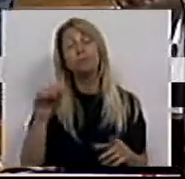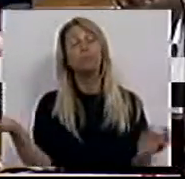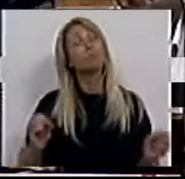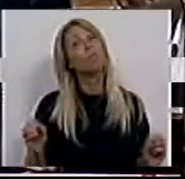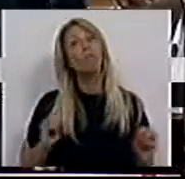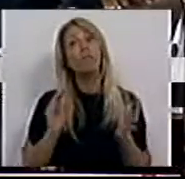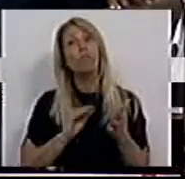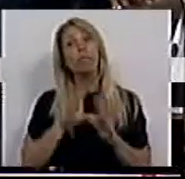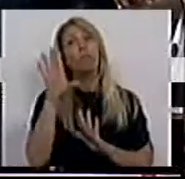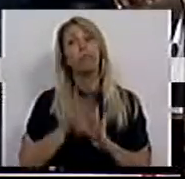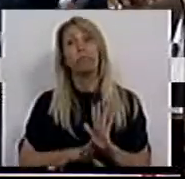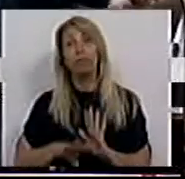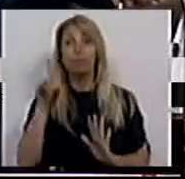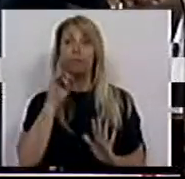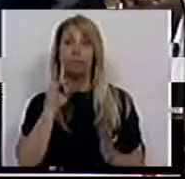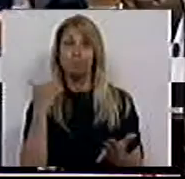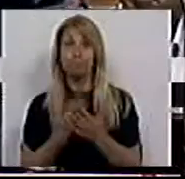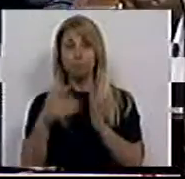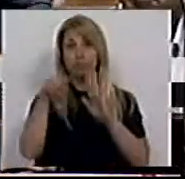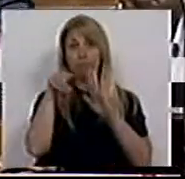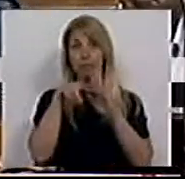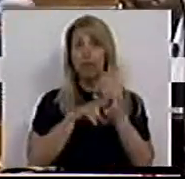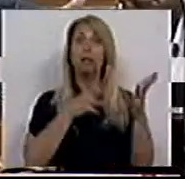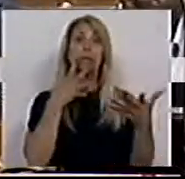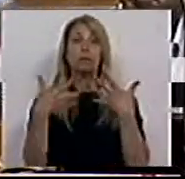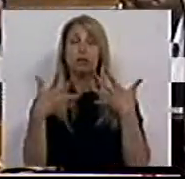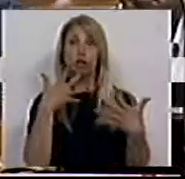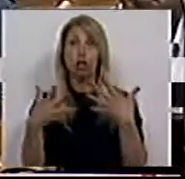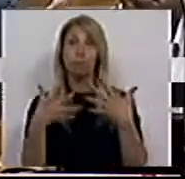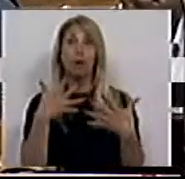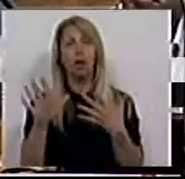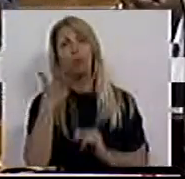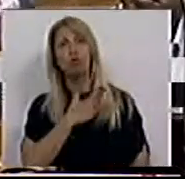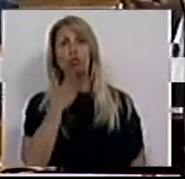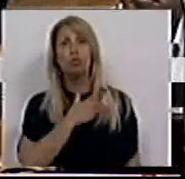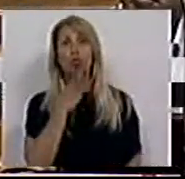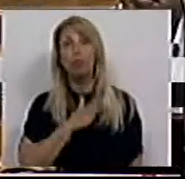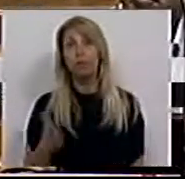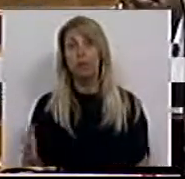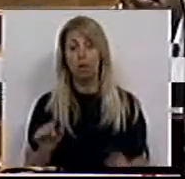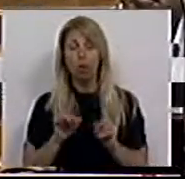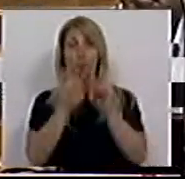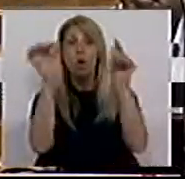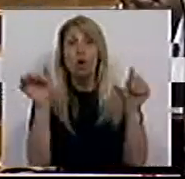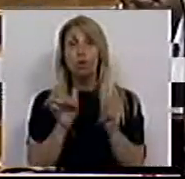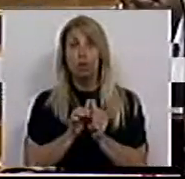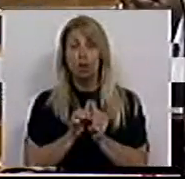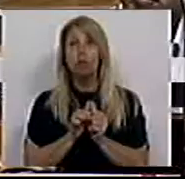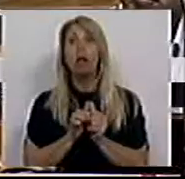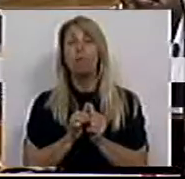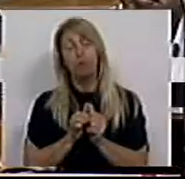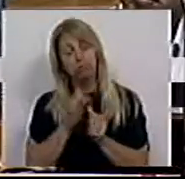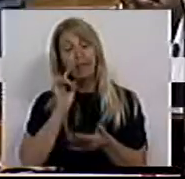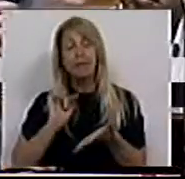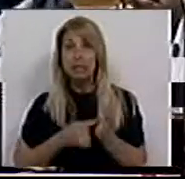garantir que os critérios são transparentes e suficientes, de que o sistema tem